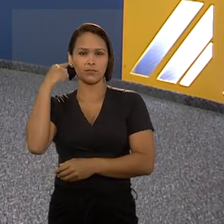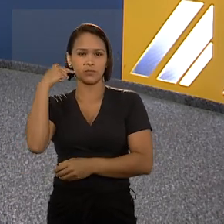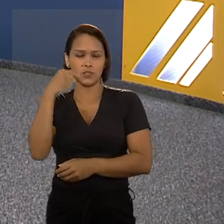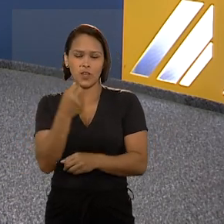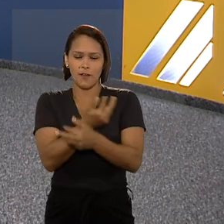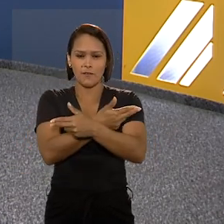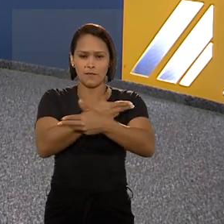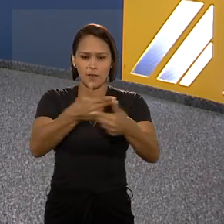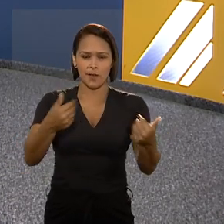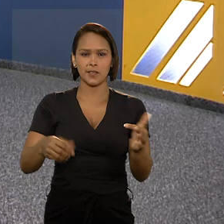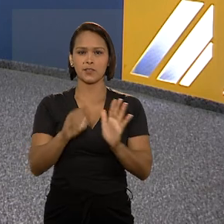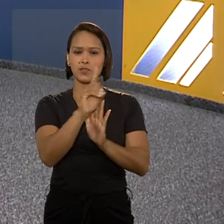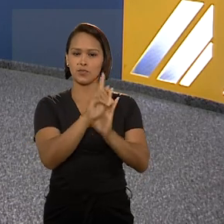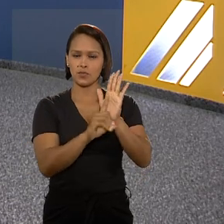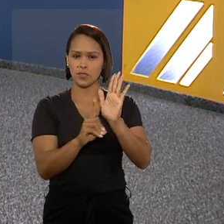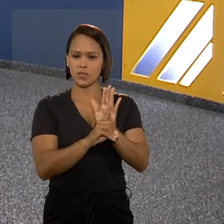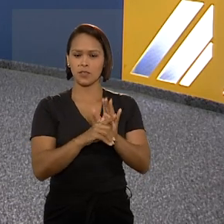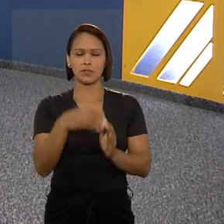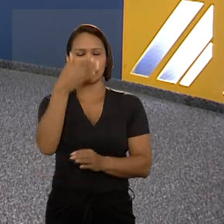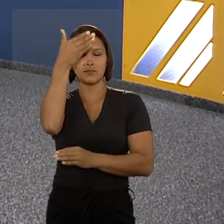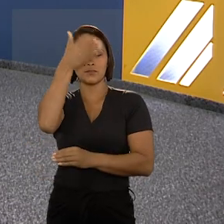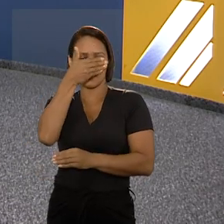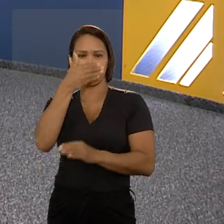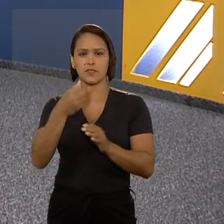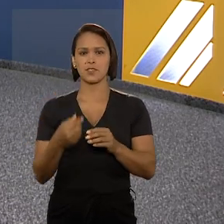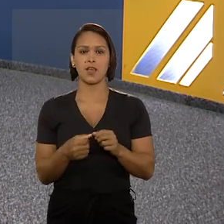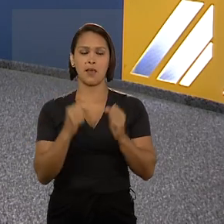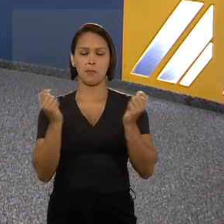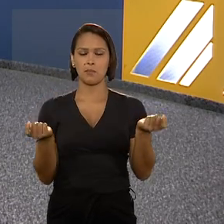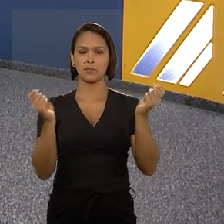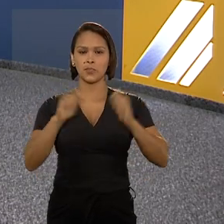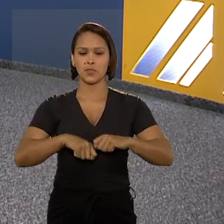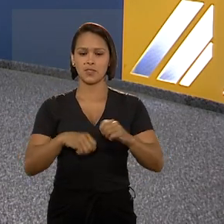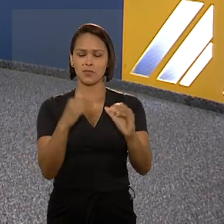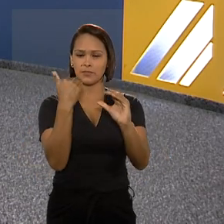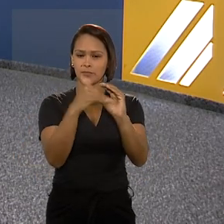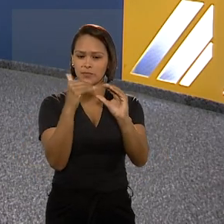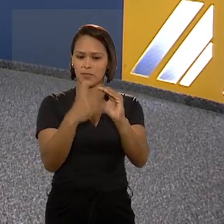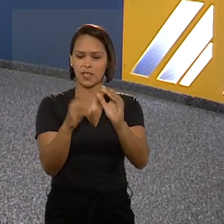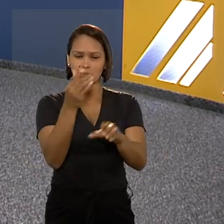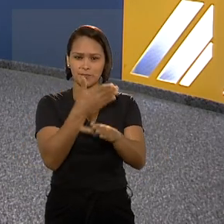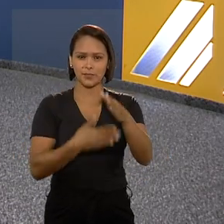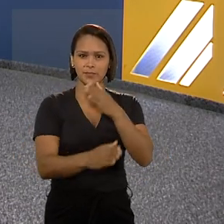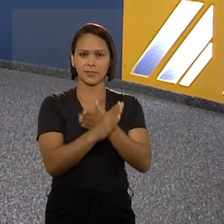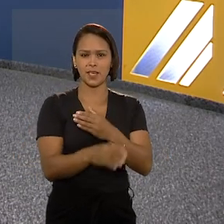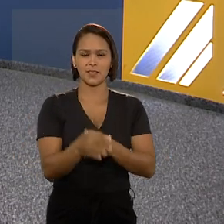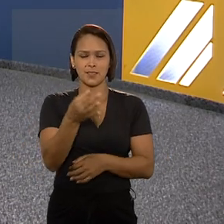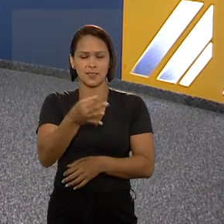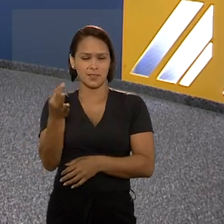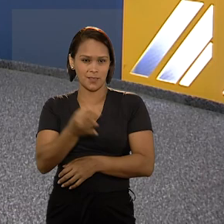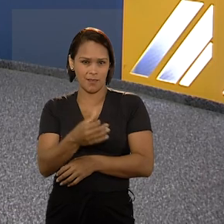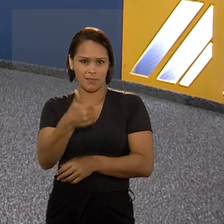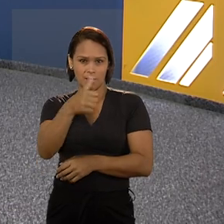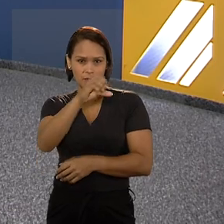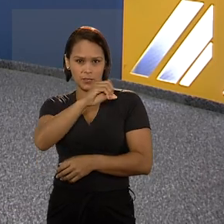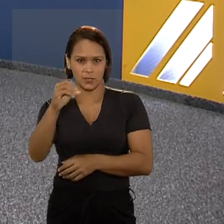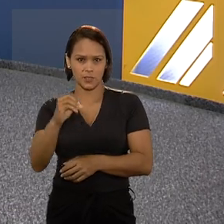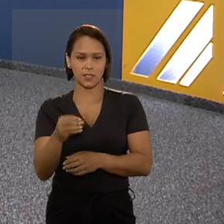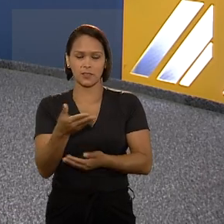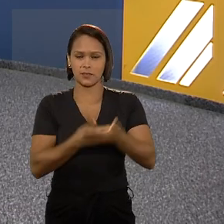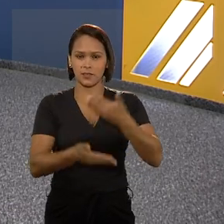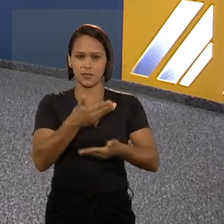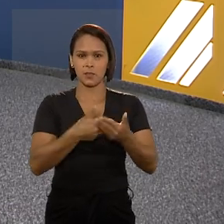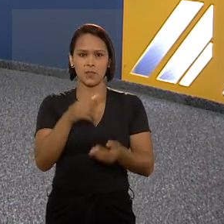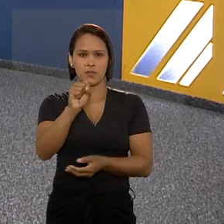demais operadores do direito com deficiência visual a possibilidade de acessar 100% dos processos que